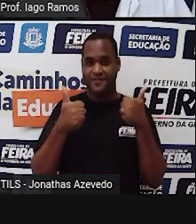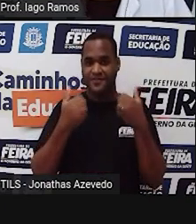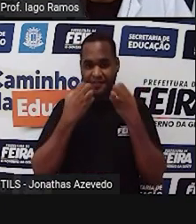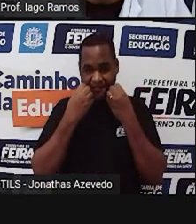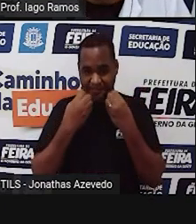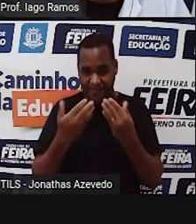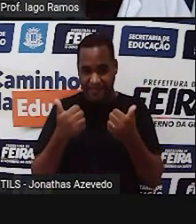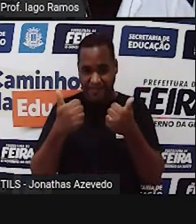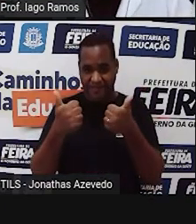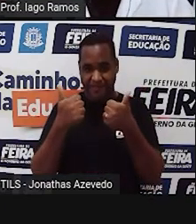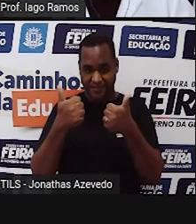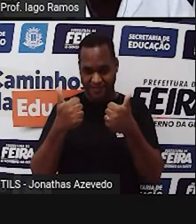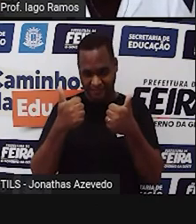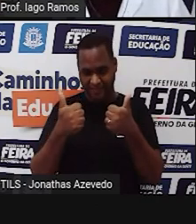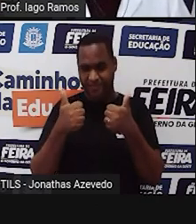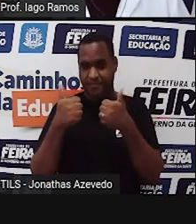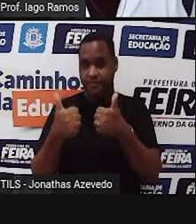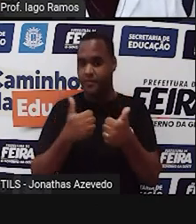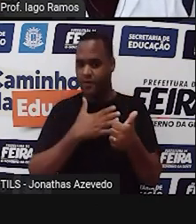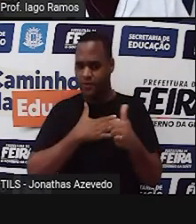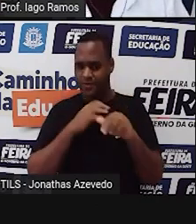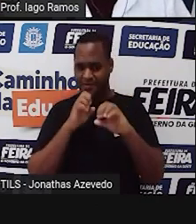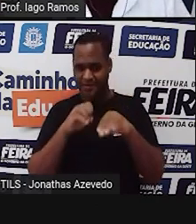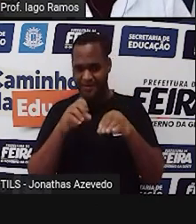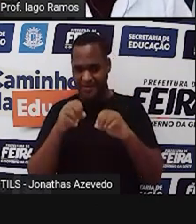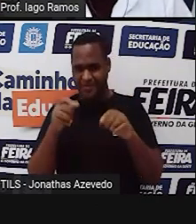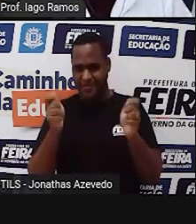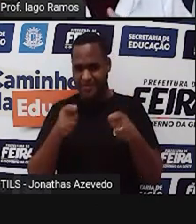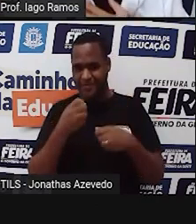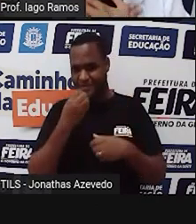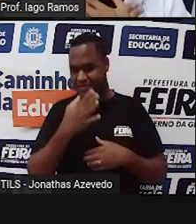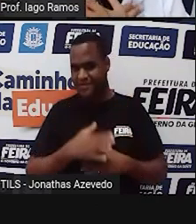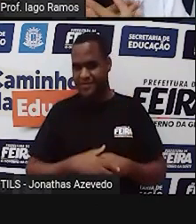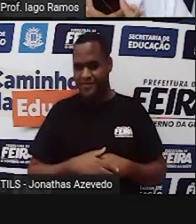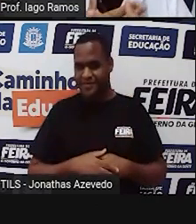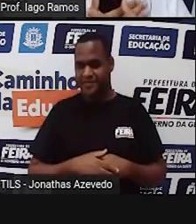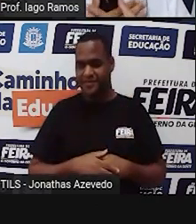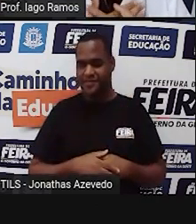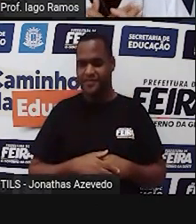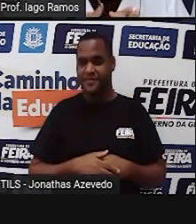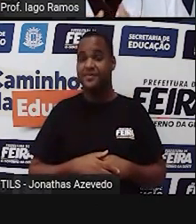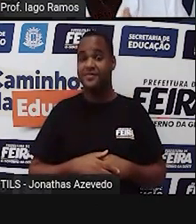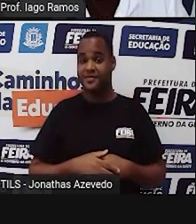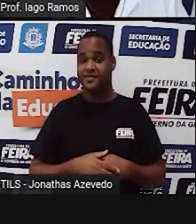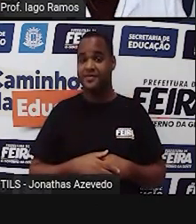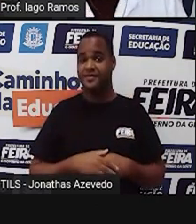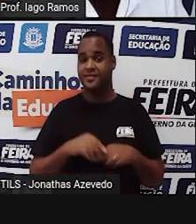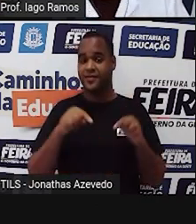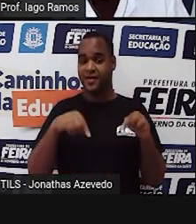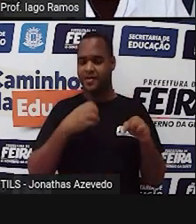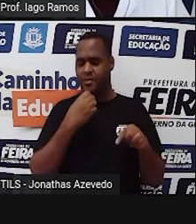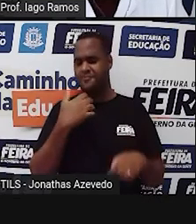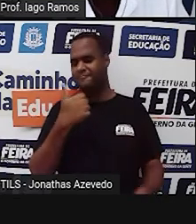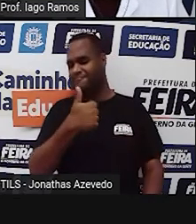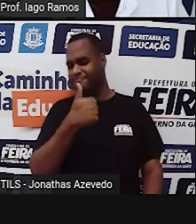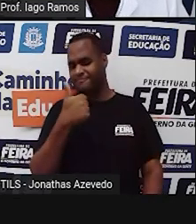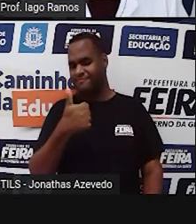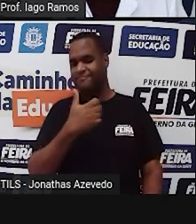Bacana? Curtiu a nossa aula, né? Aqui, a gente daqui, ó, curtimos